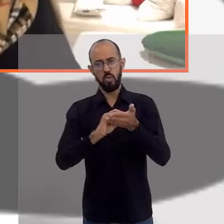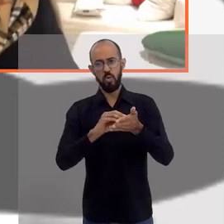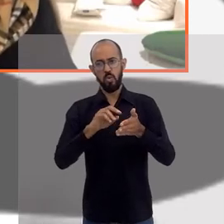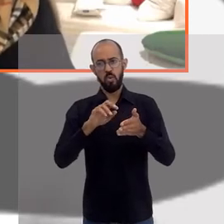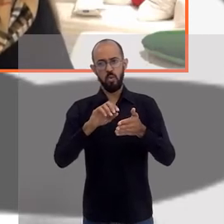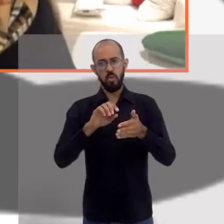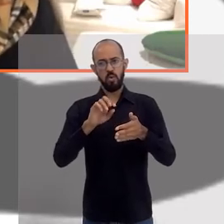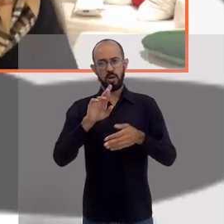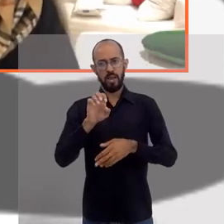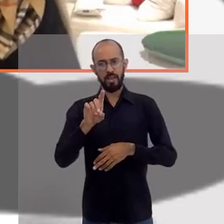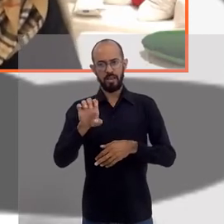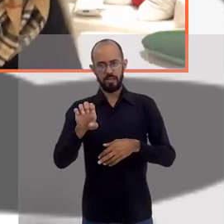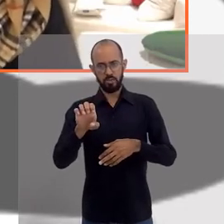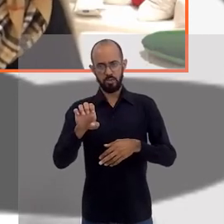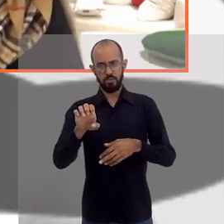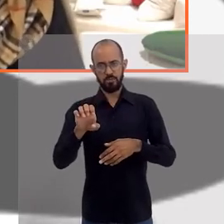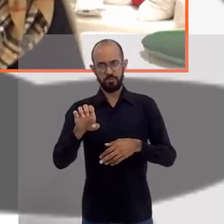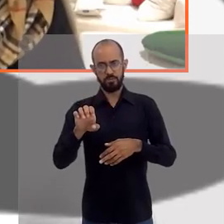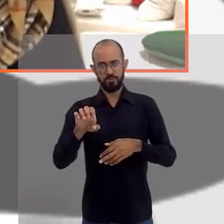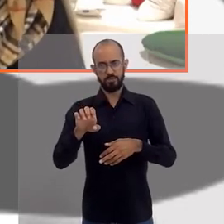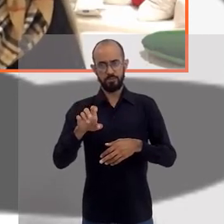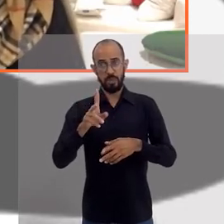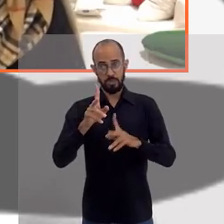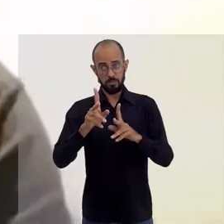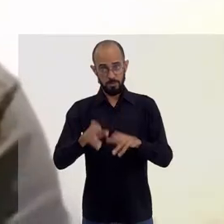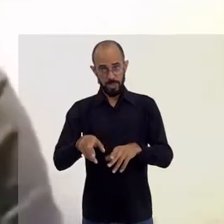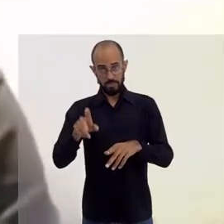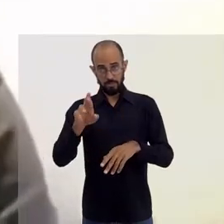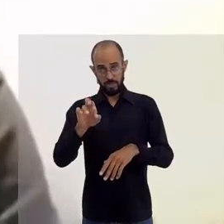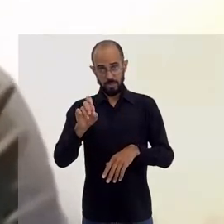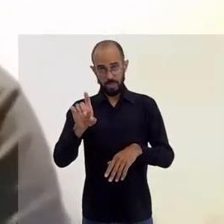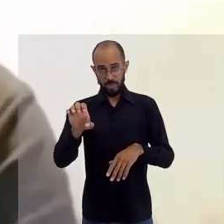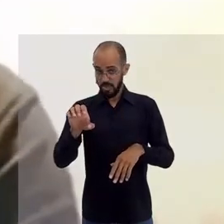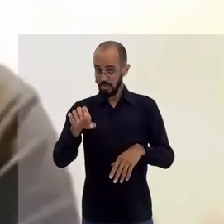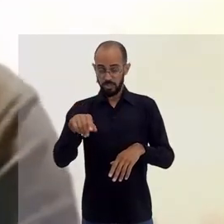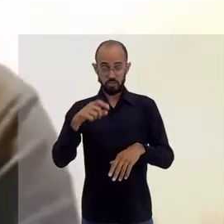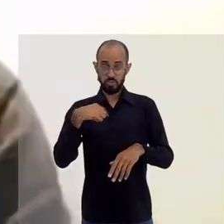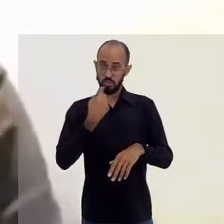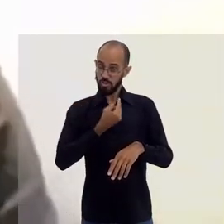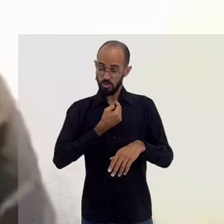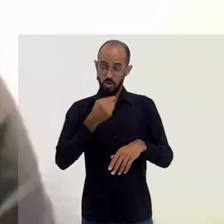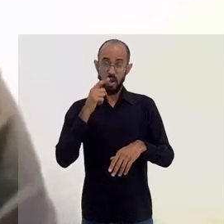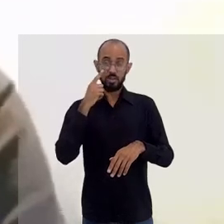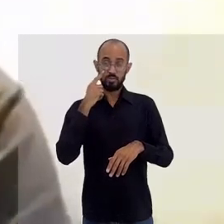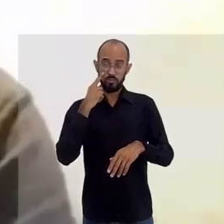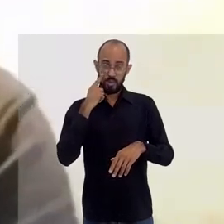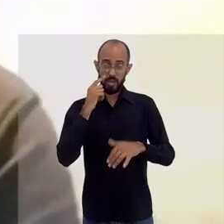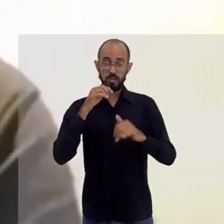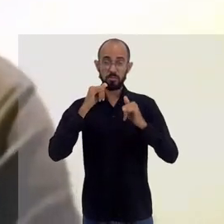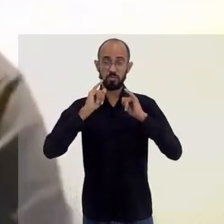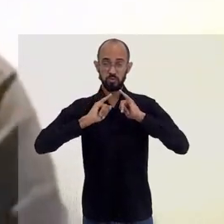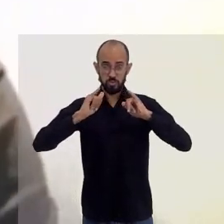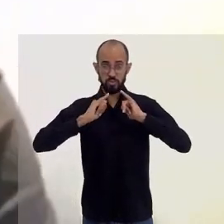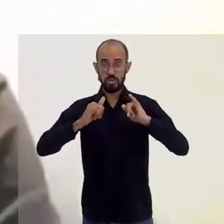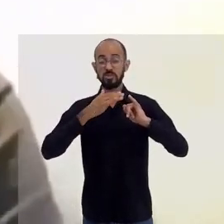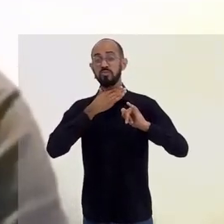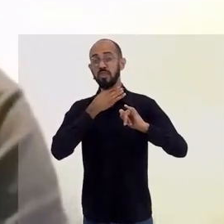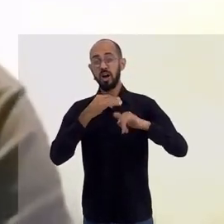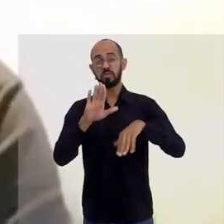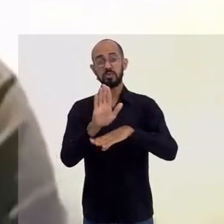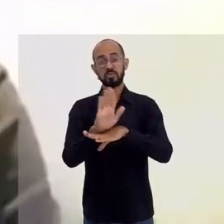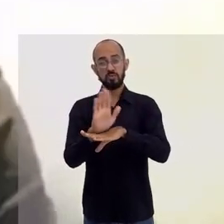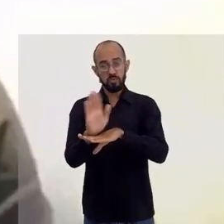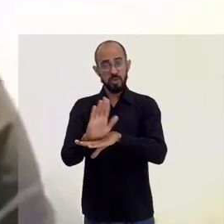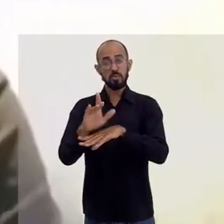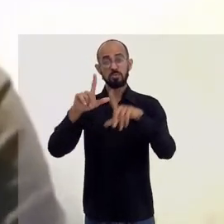a rede. Essa mesma rede que a gente está falando, que a gente vê os filmes, que a gente vê fake news, que a gente faz meme,